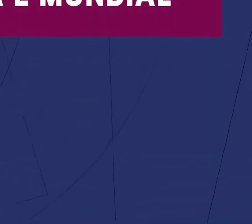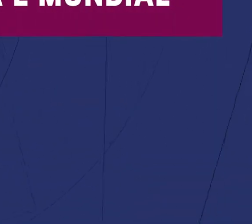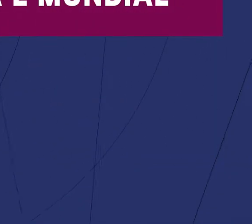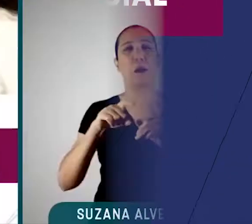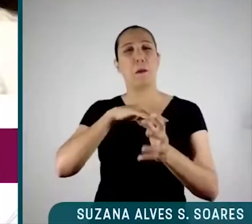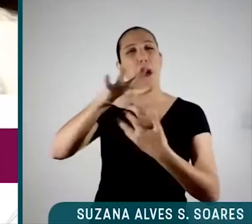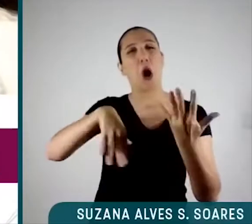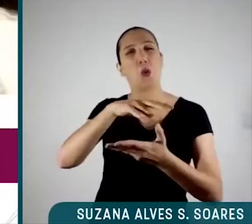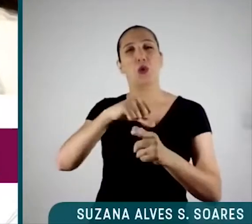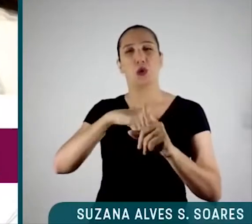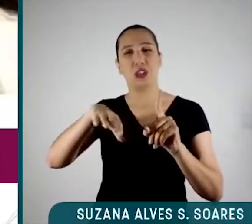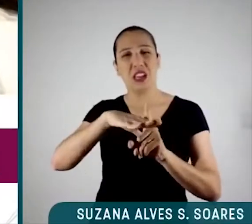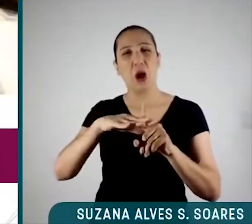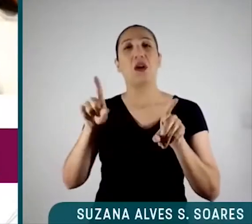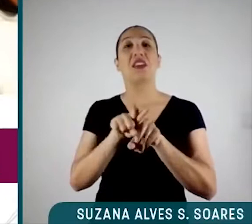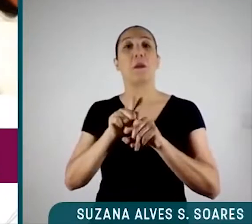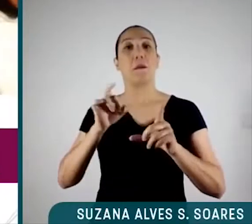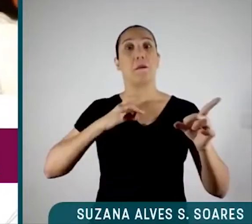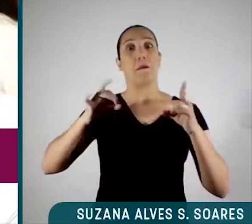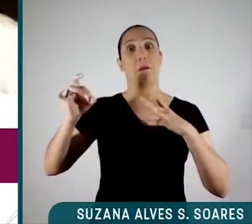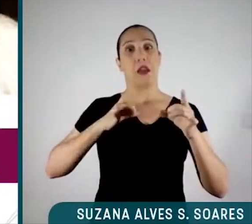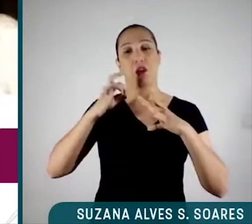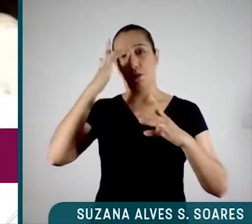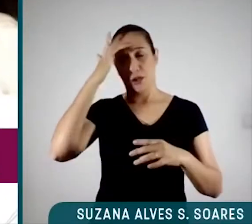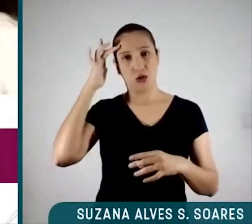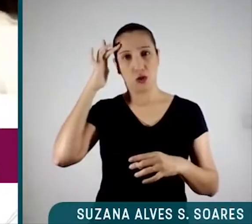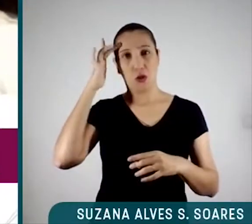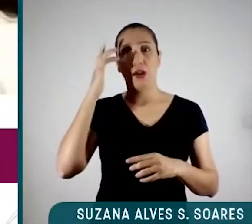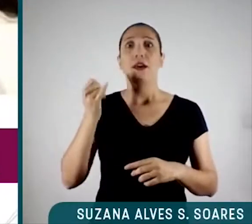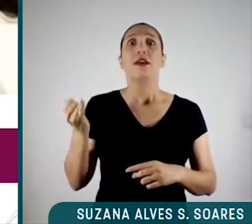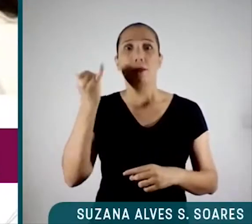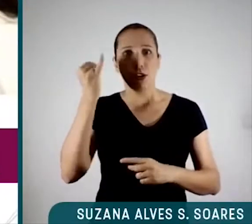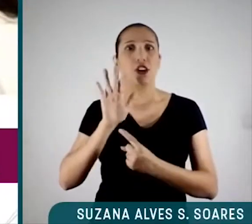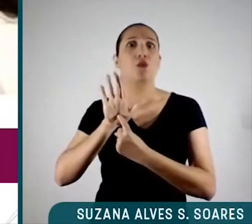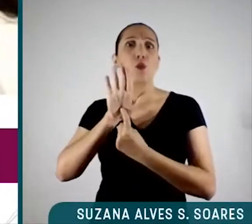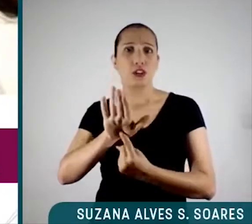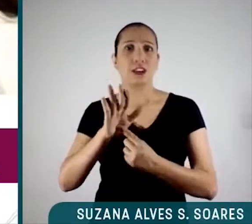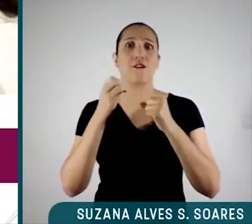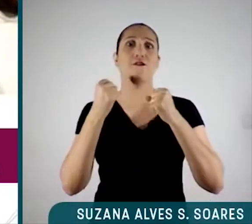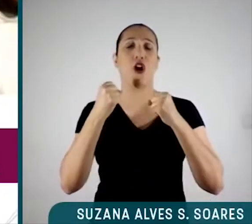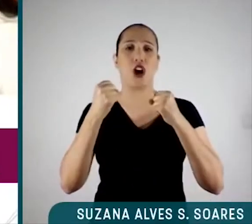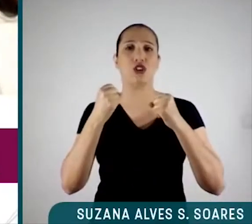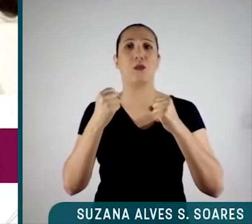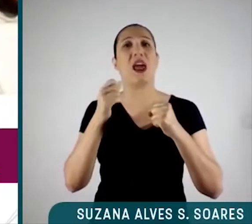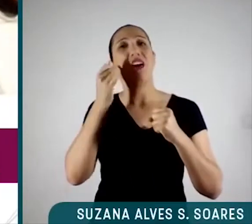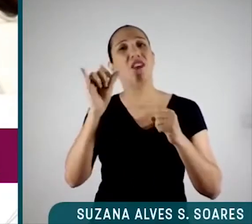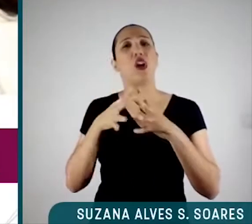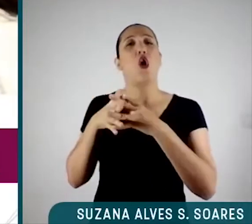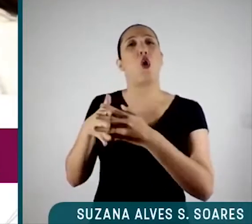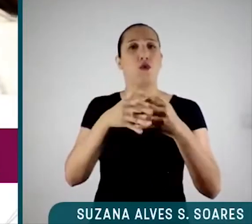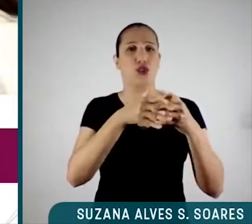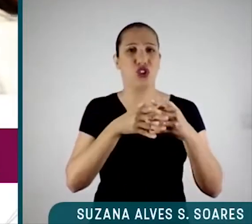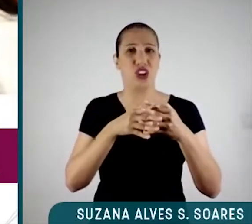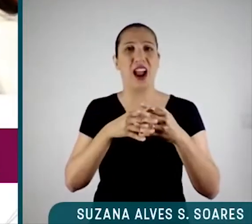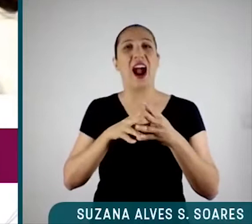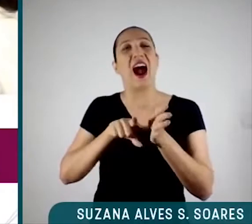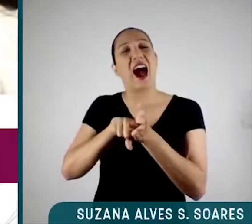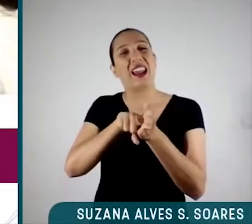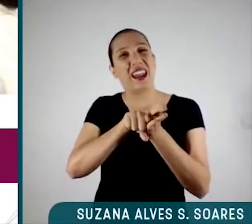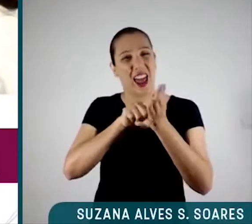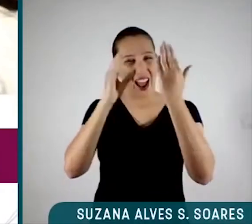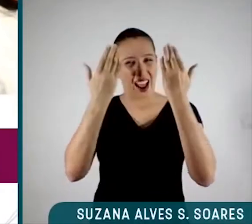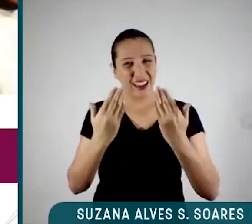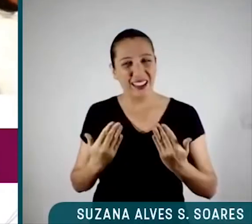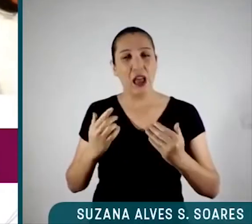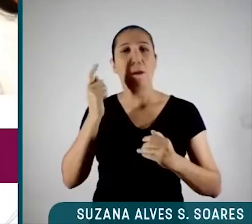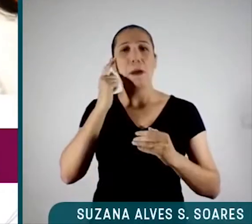É importante colocar esse extremo, senão a gente acaba confundindo a análise, achar que é o isolamento que gera a